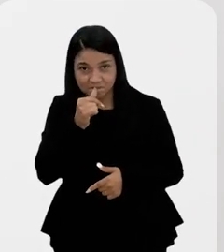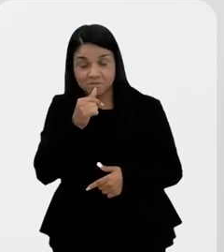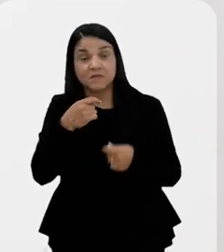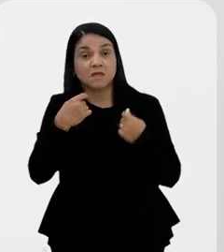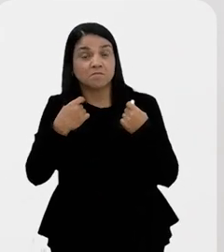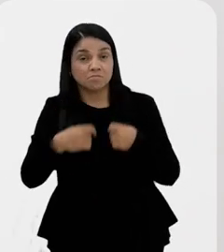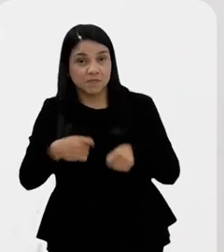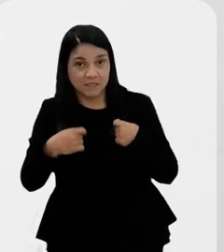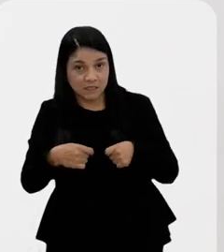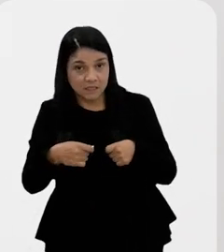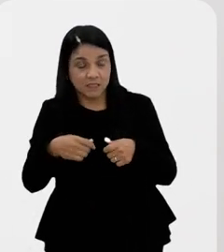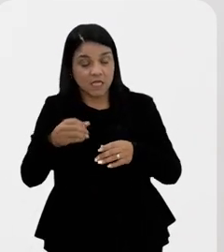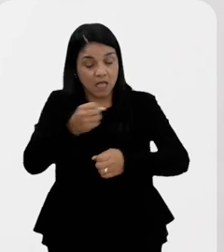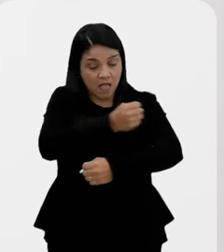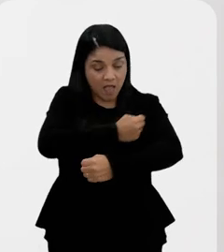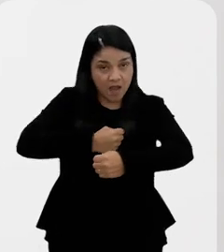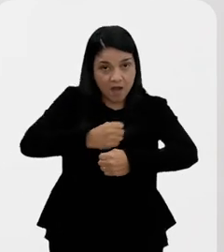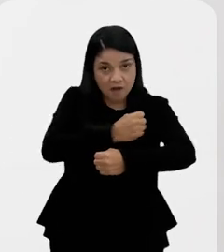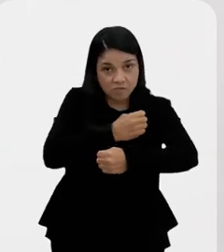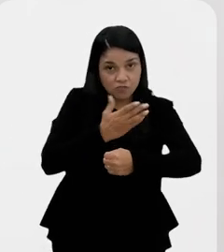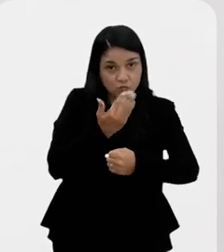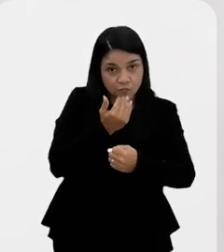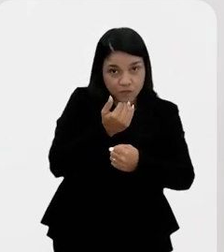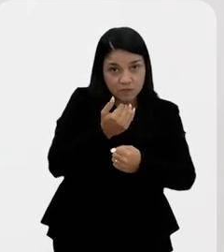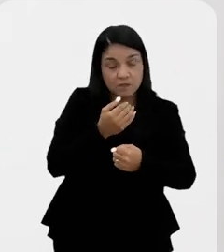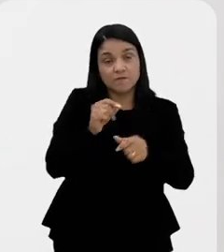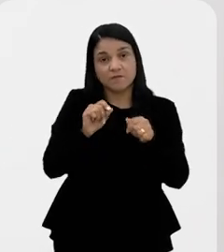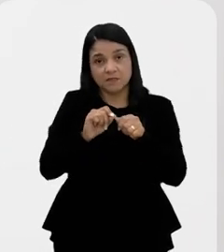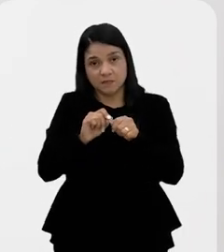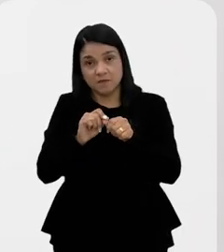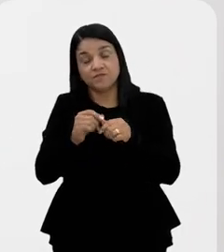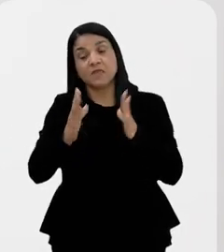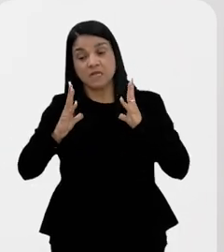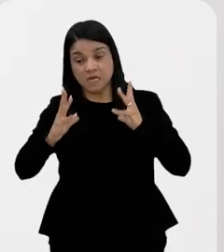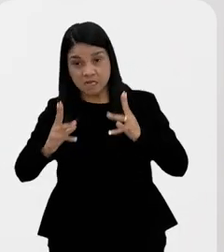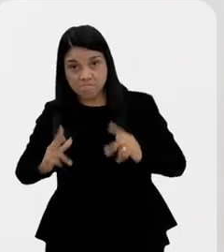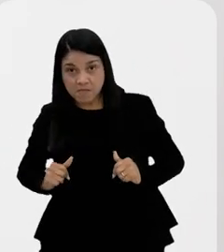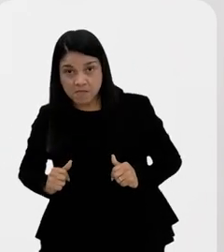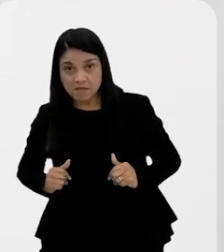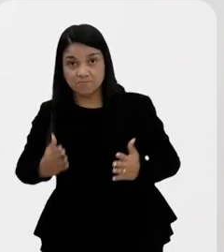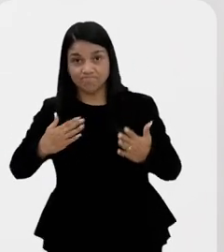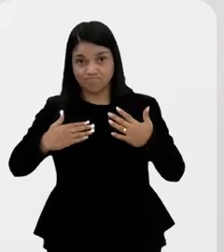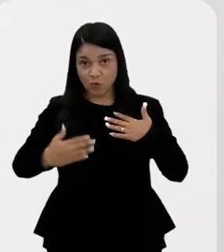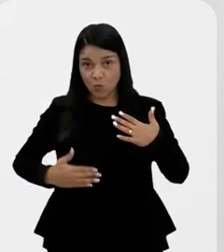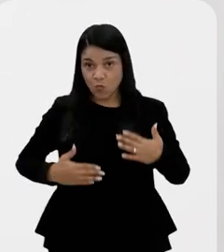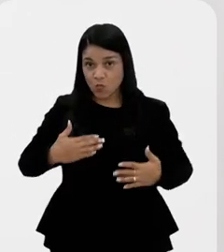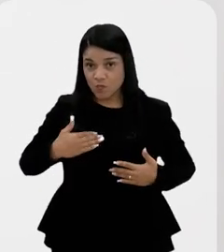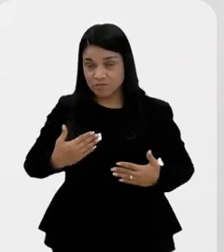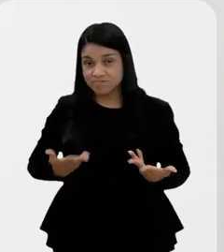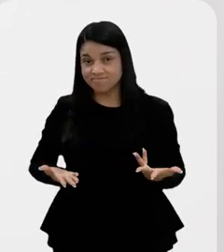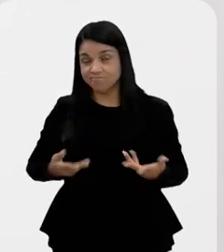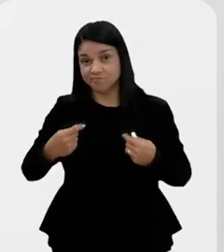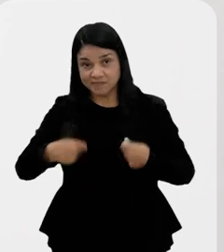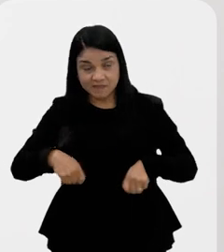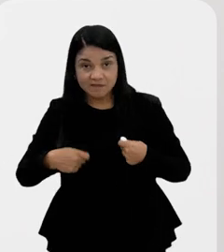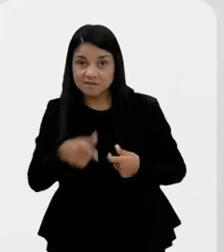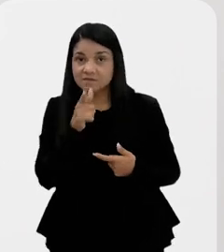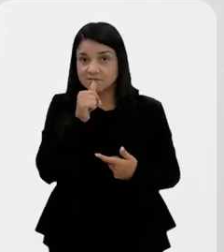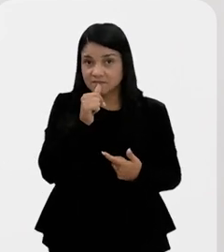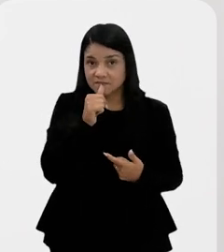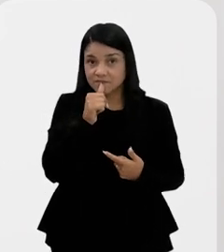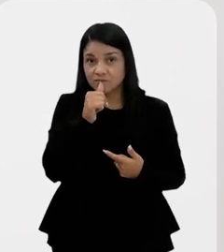precisa de água também para fazer o nosso alimento, para fazer a nossa higiene. E o